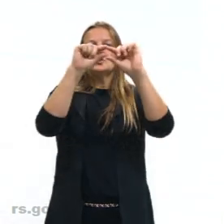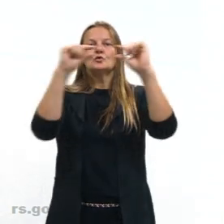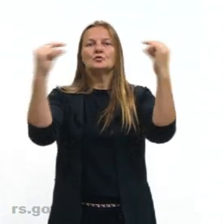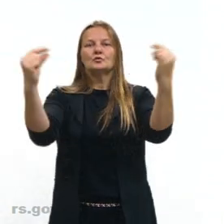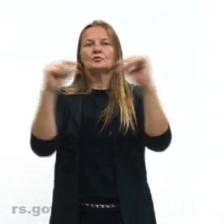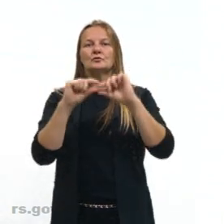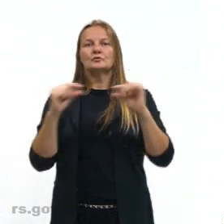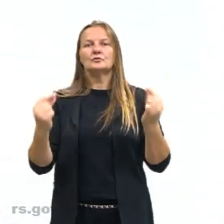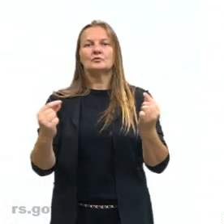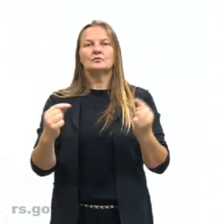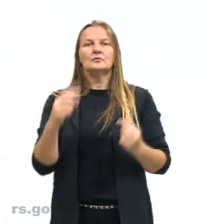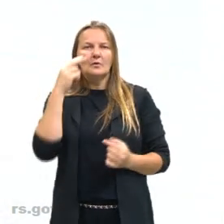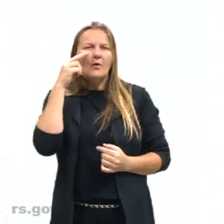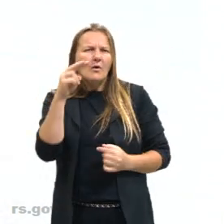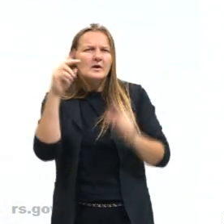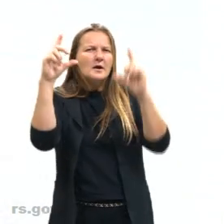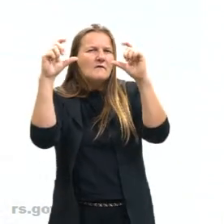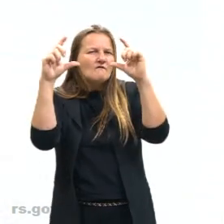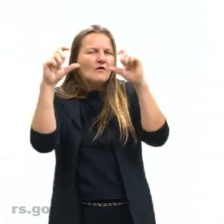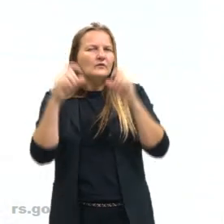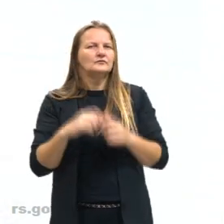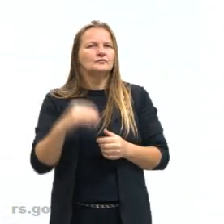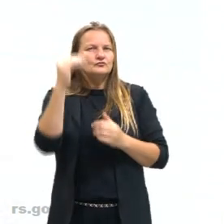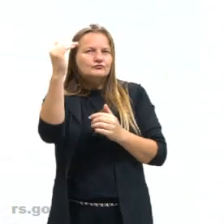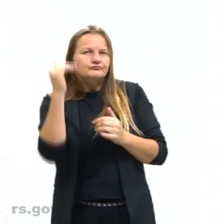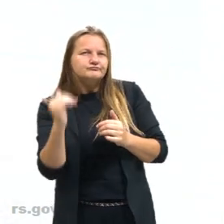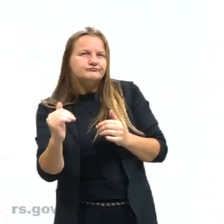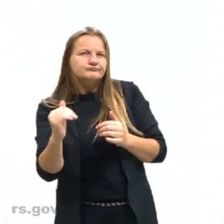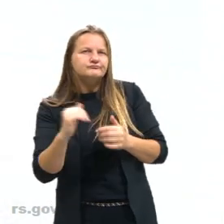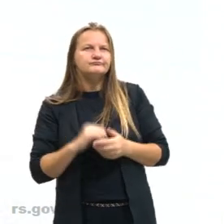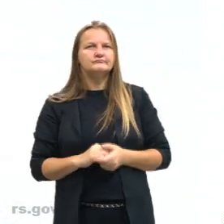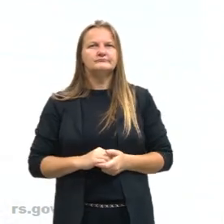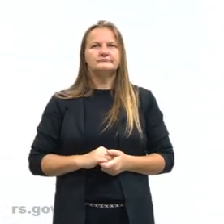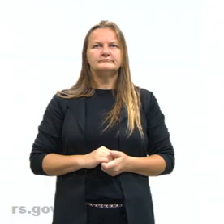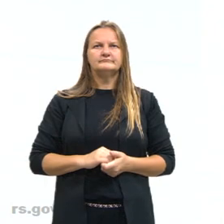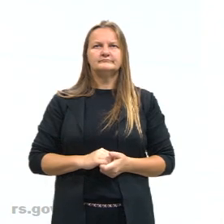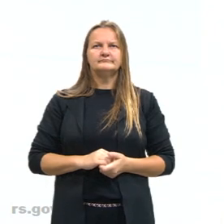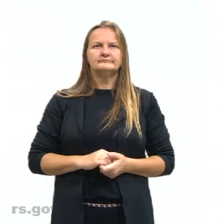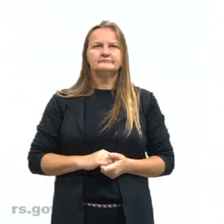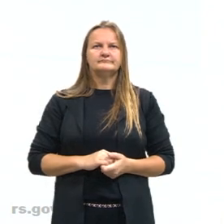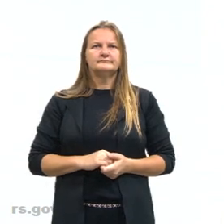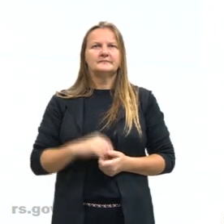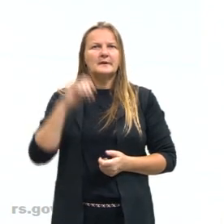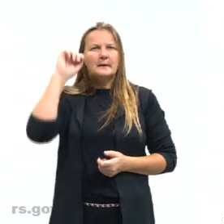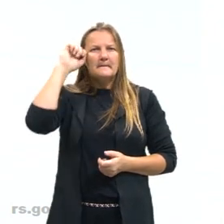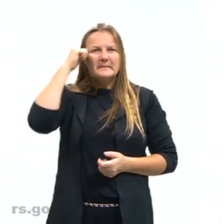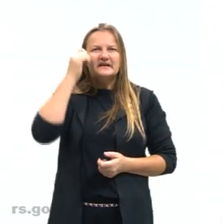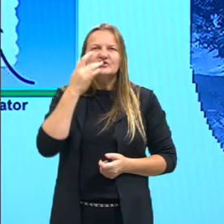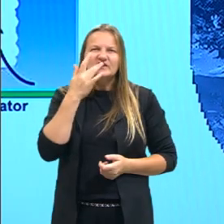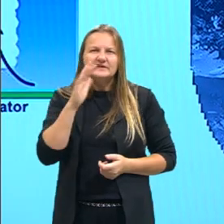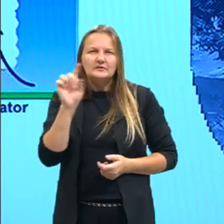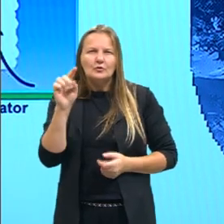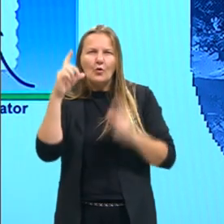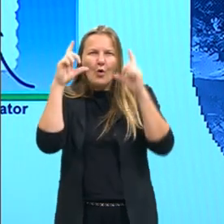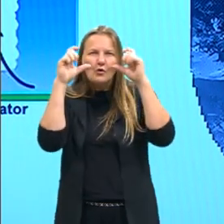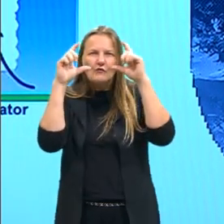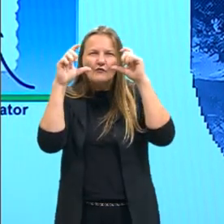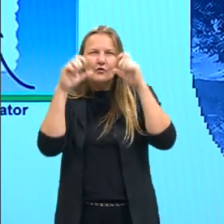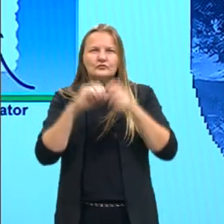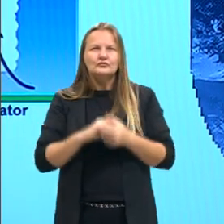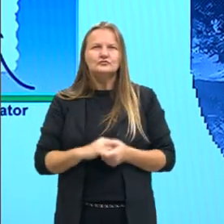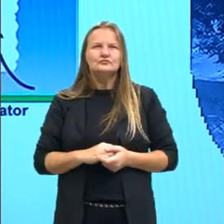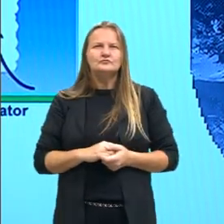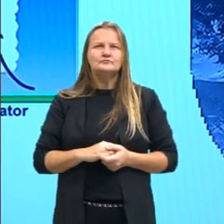-City. Olha aqui, né, essa imagem aqui embaixo que vai mostrar pra vocês, ó, essa imagem preta e branca aqui, né, vai mostrar bem